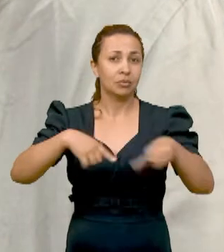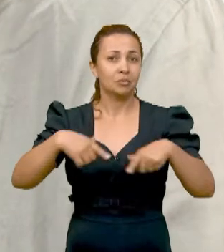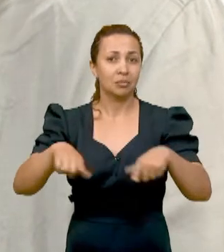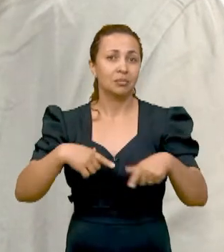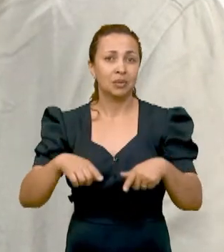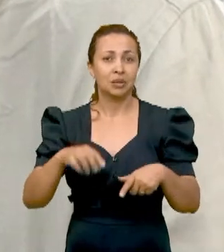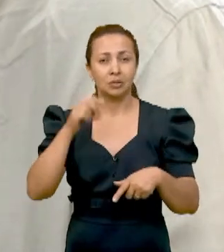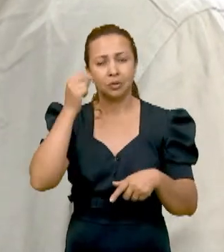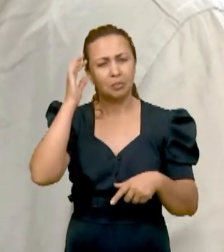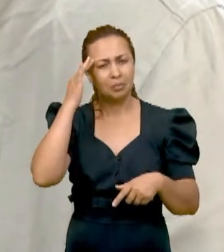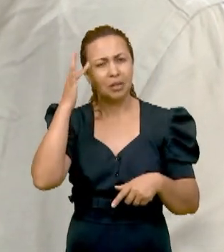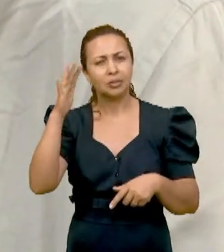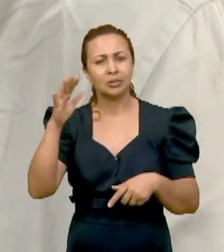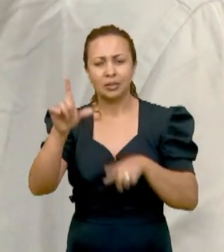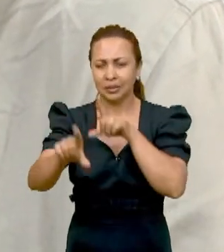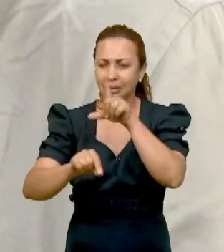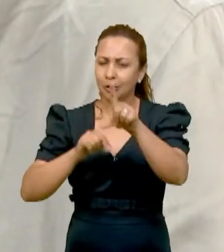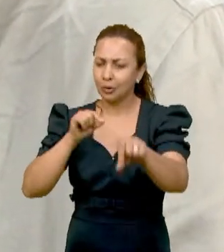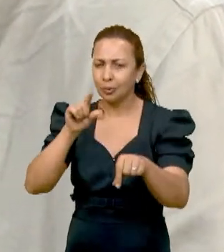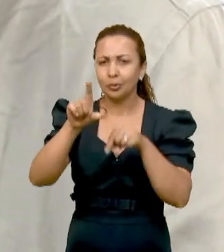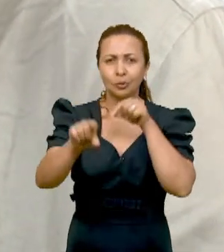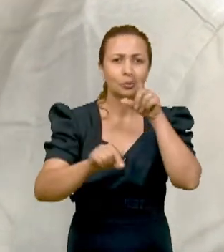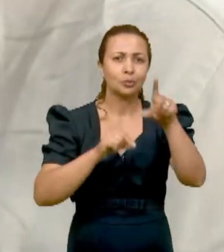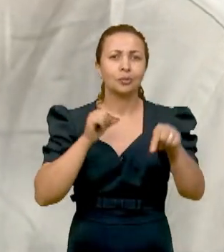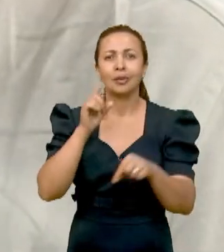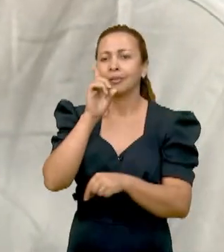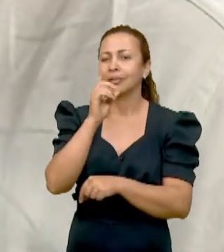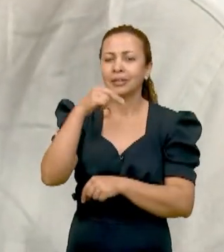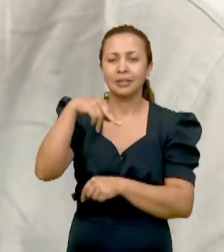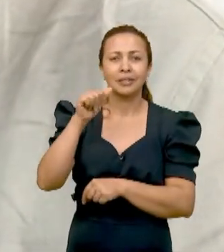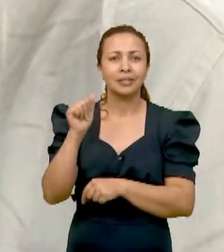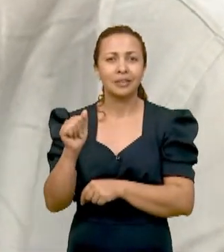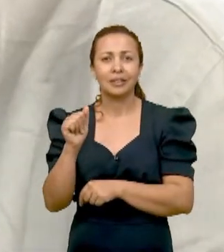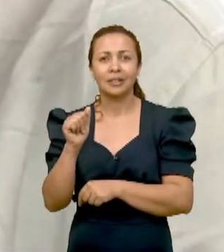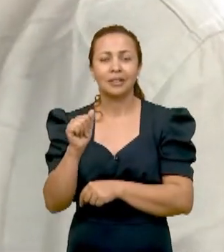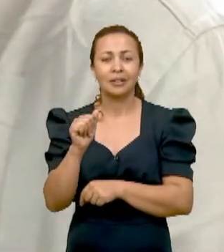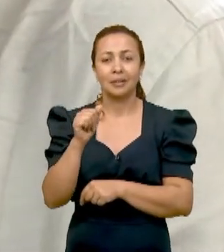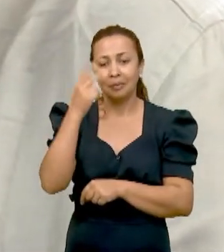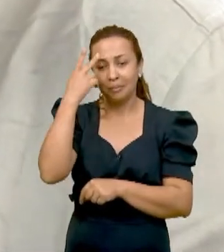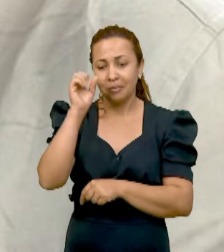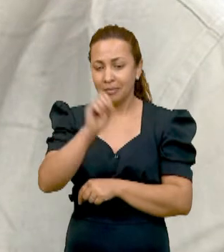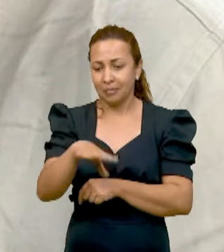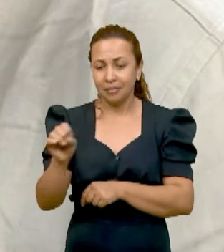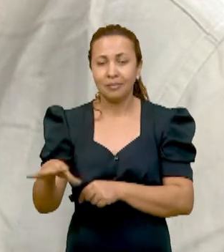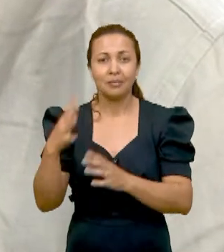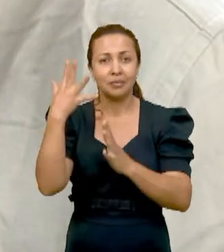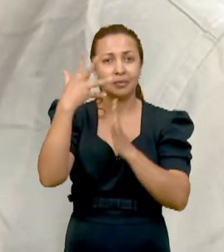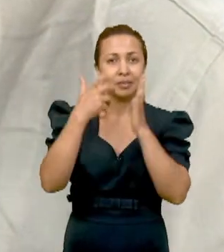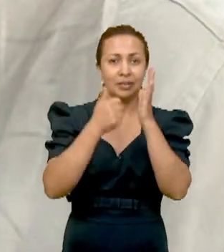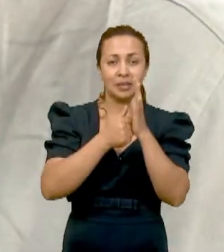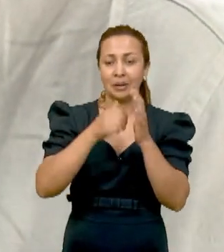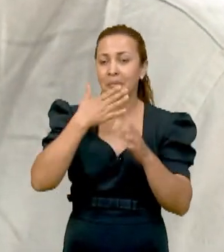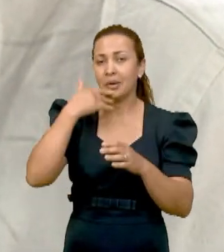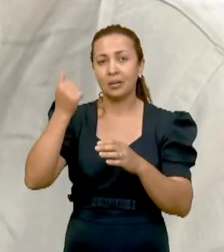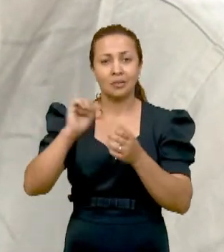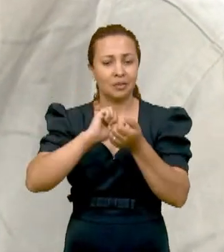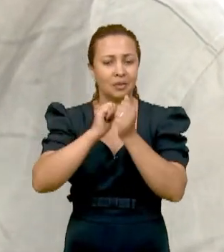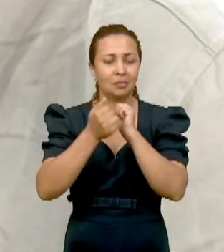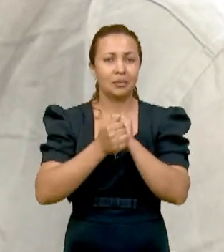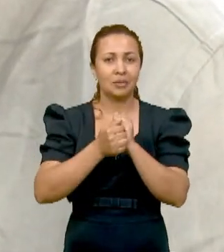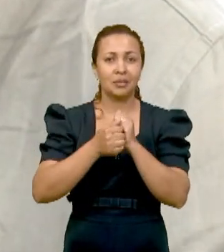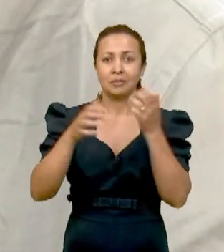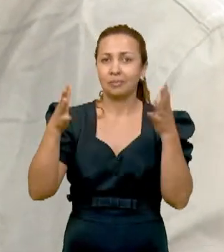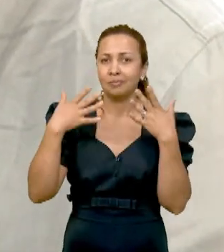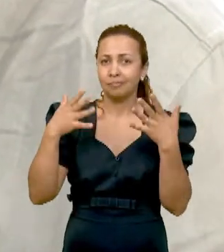imagine agora, de selecionar um genótipo ou a cultivar com características de maior adaptação à